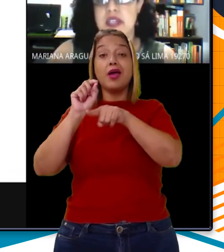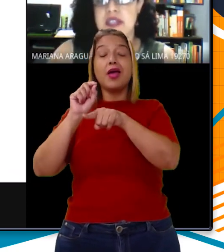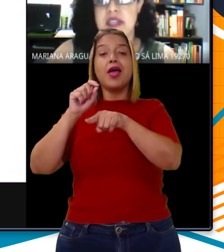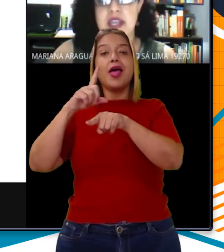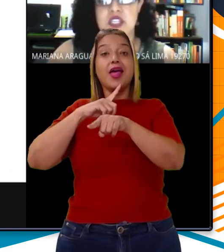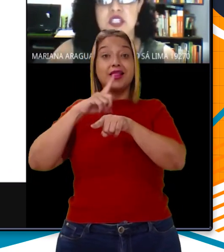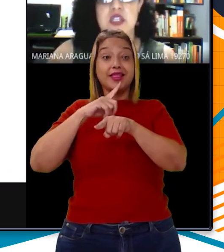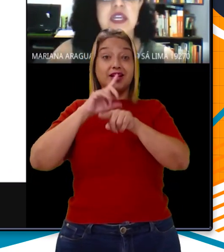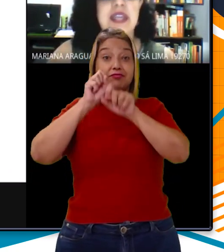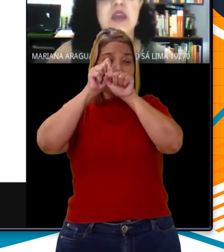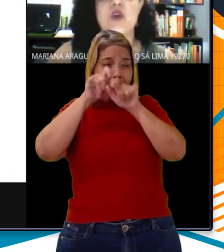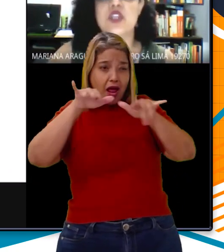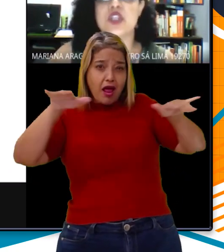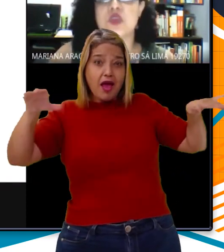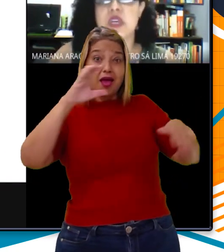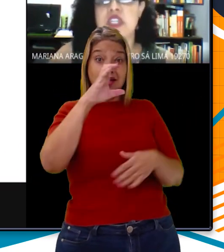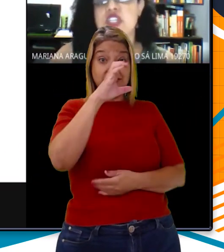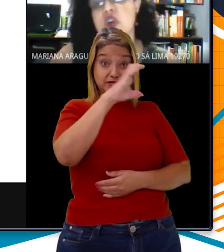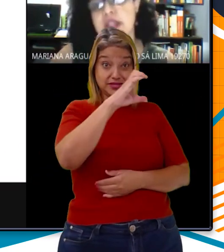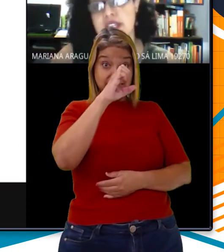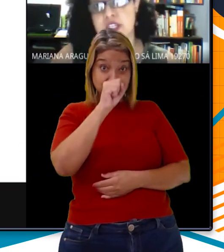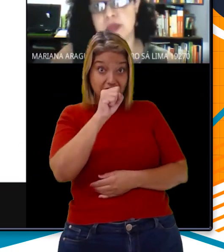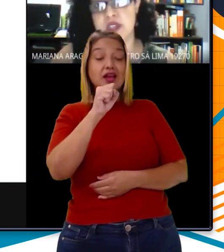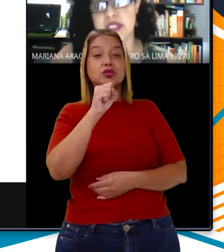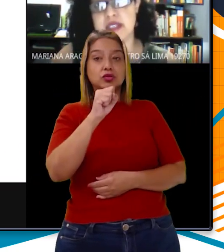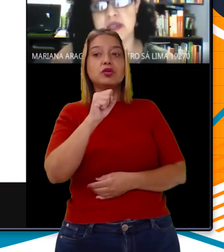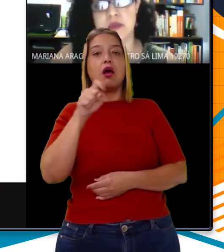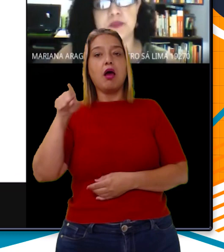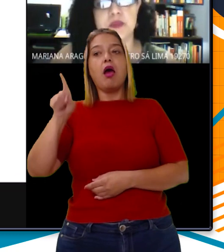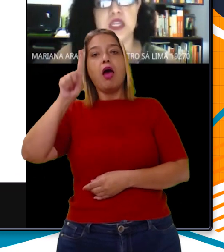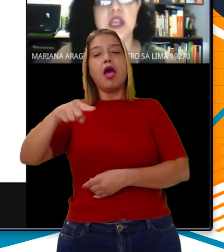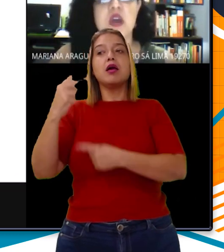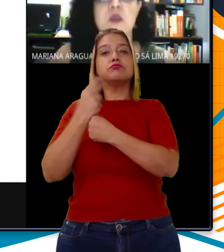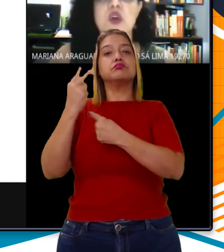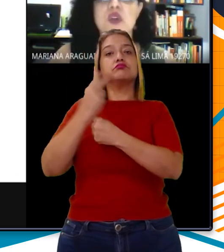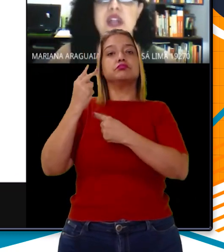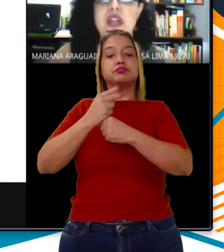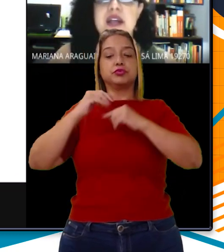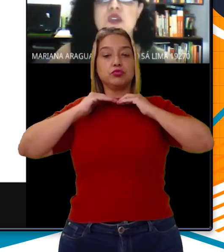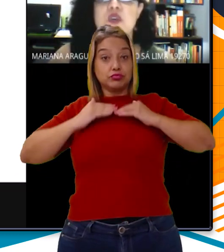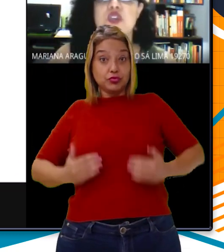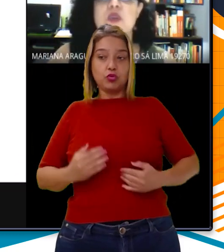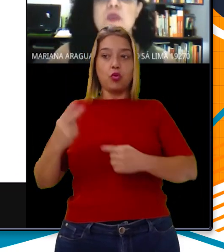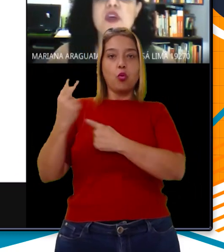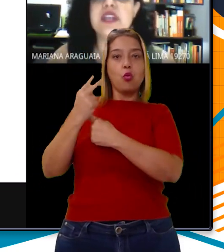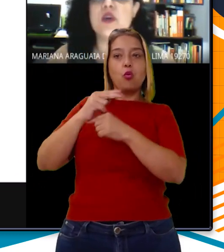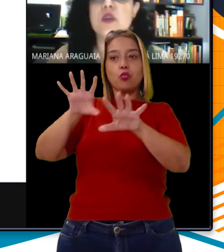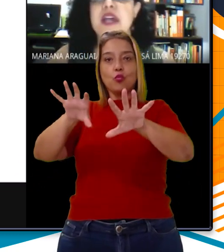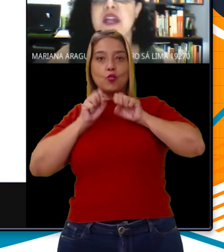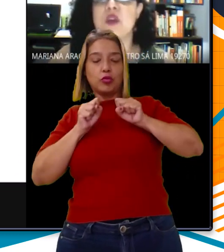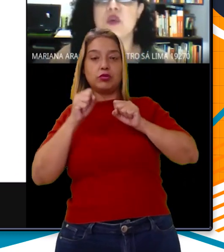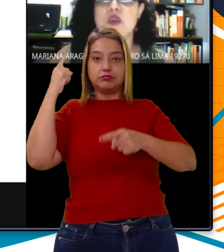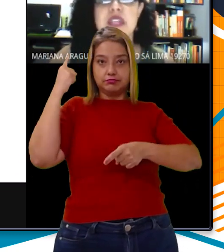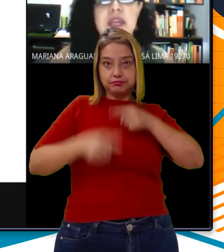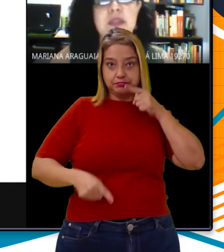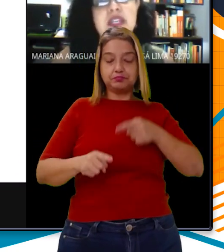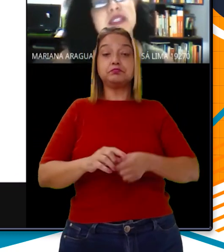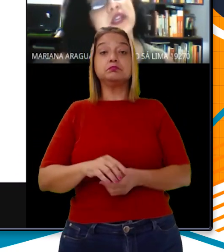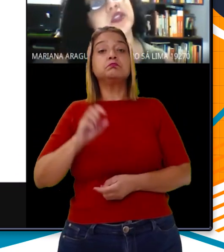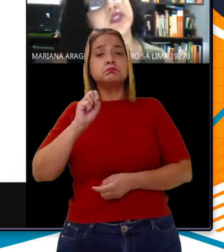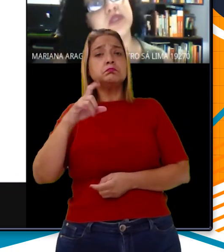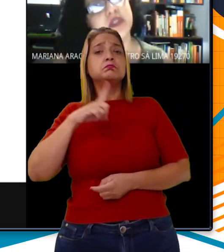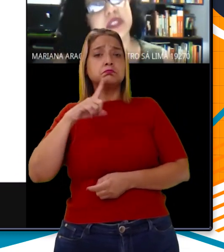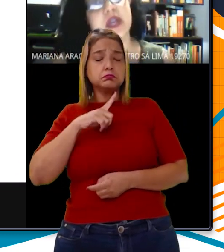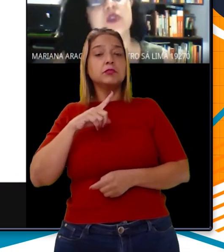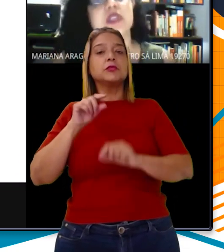-137 e é constituinte de colete de proteção. Por outro lado, o chumbo pode se acumular ao longo do tempo nas